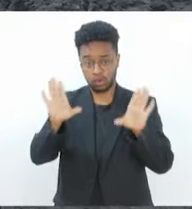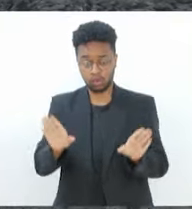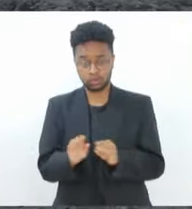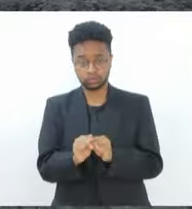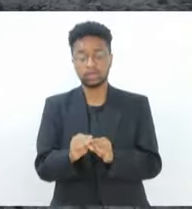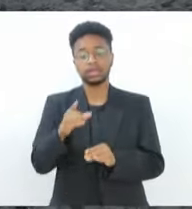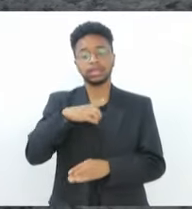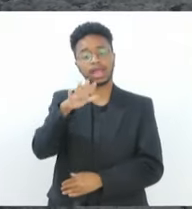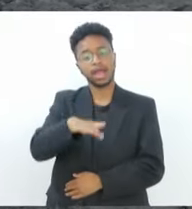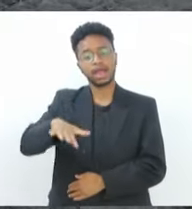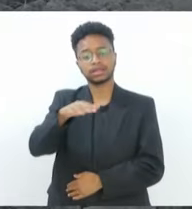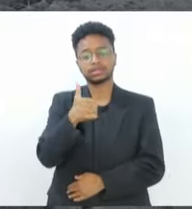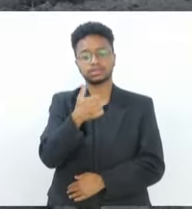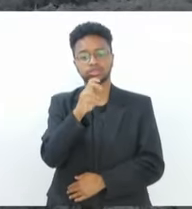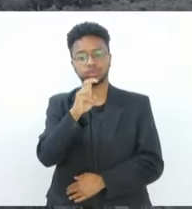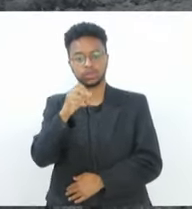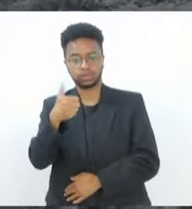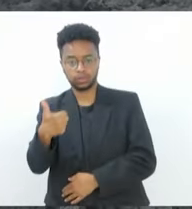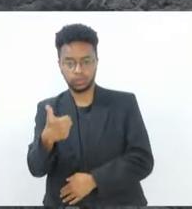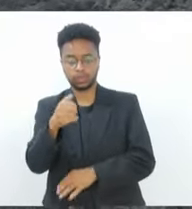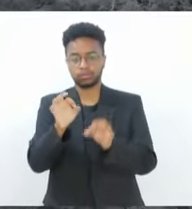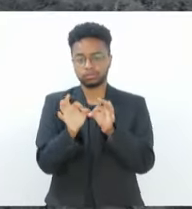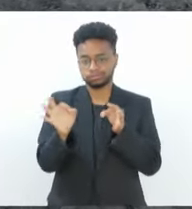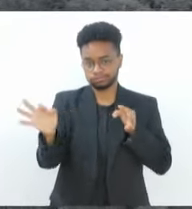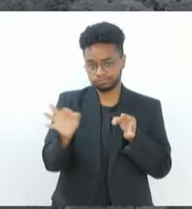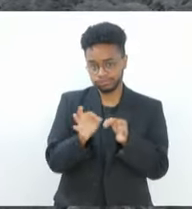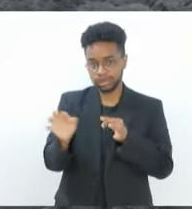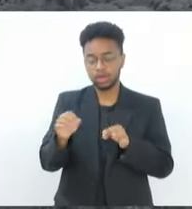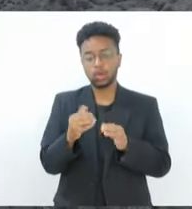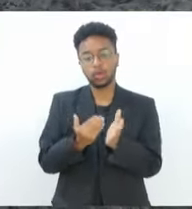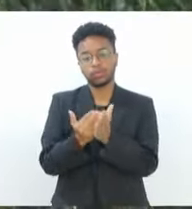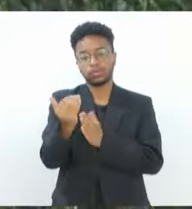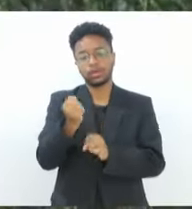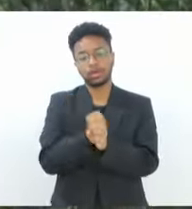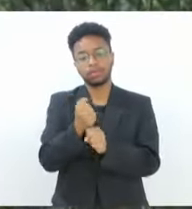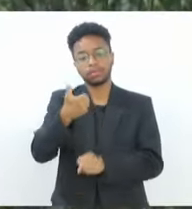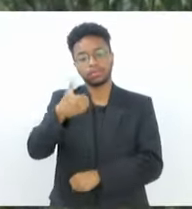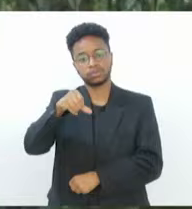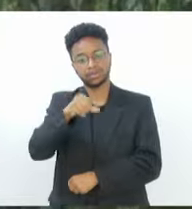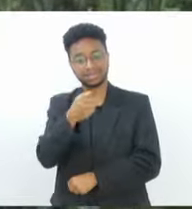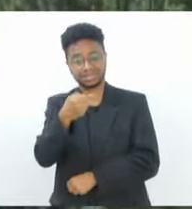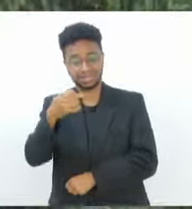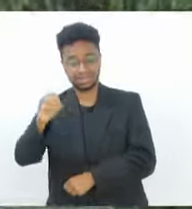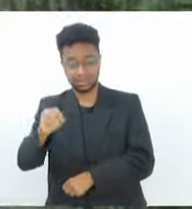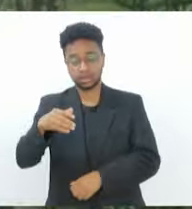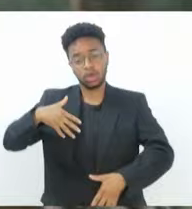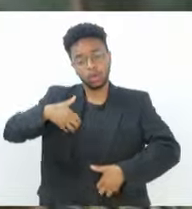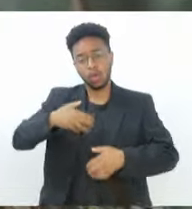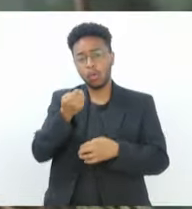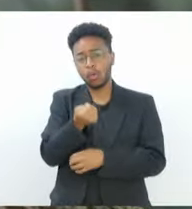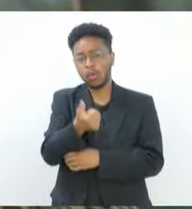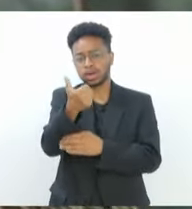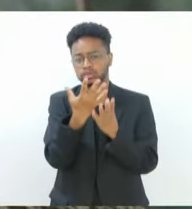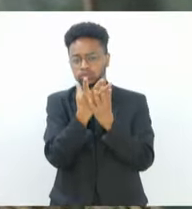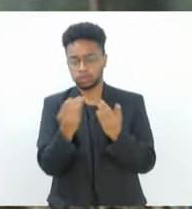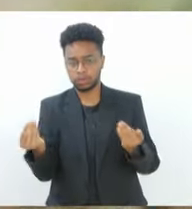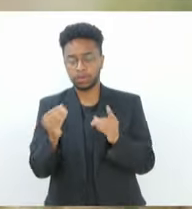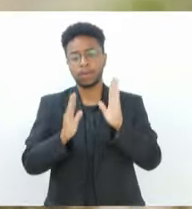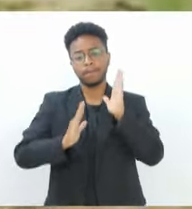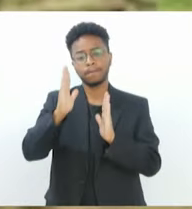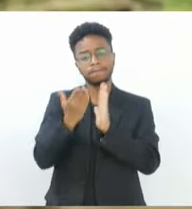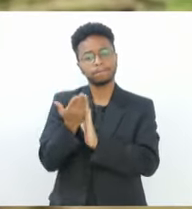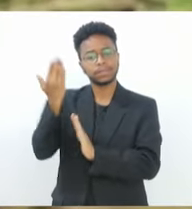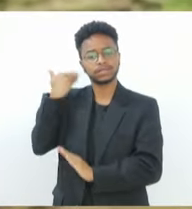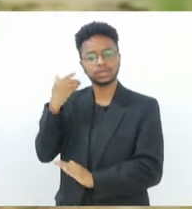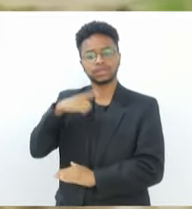151 hectares. Nos anos de 1970, os animais quase desapareceram. Na época existiam apenas